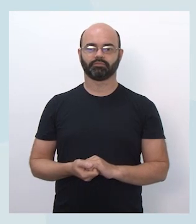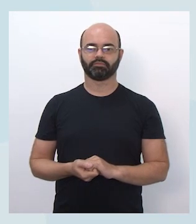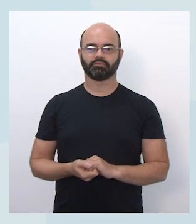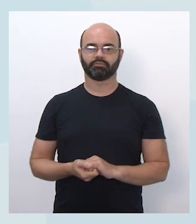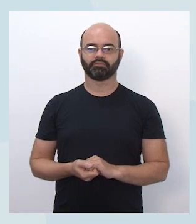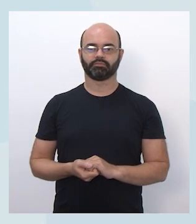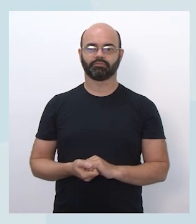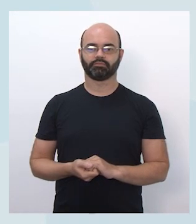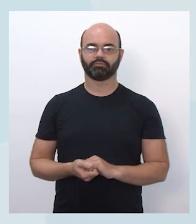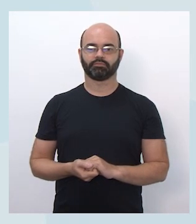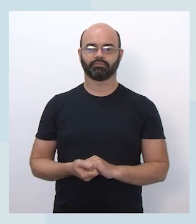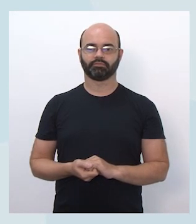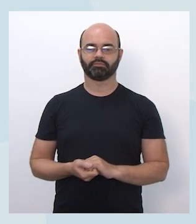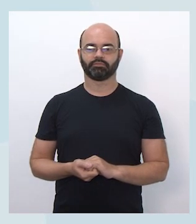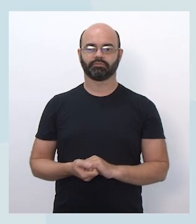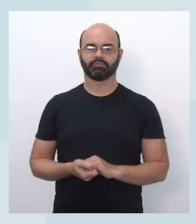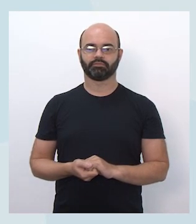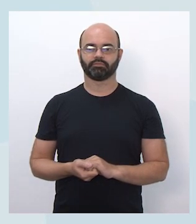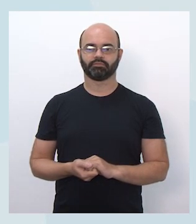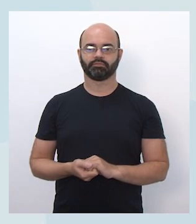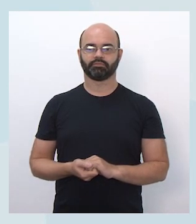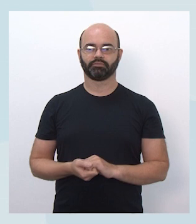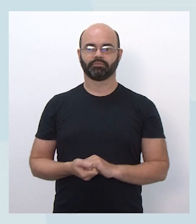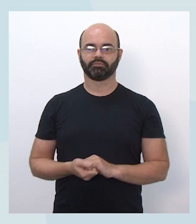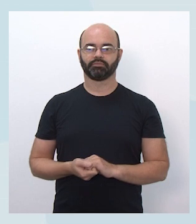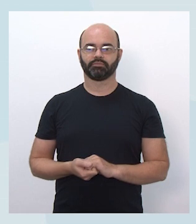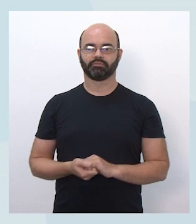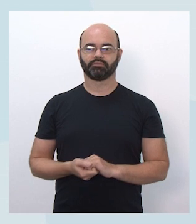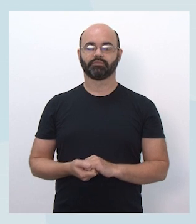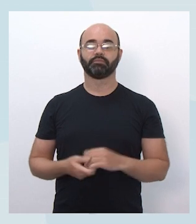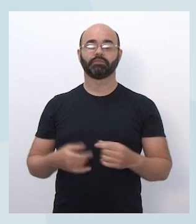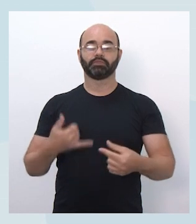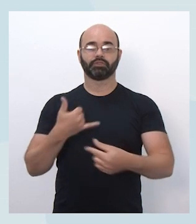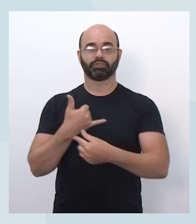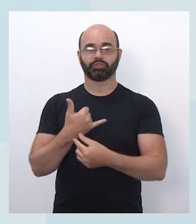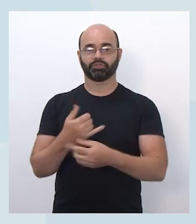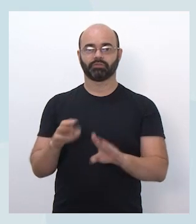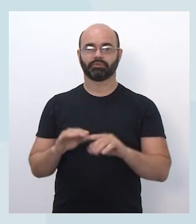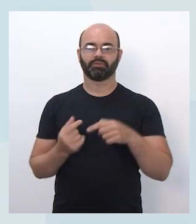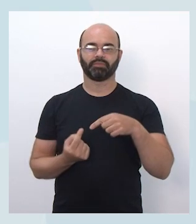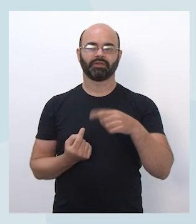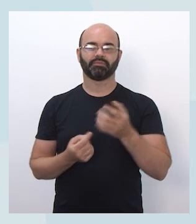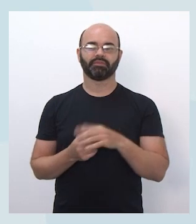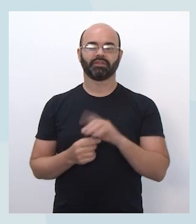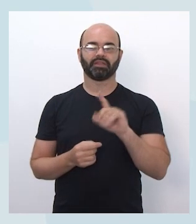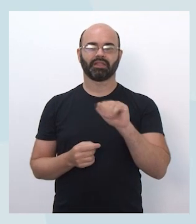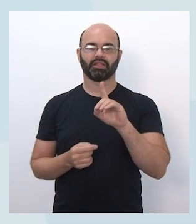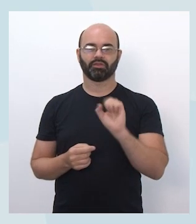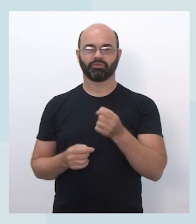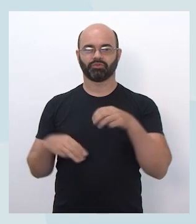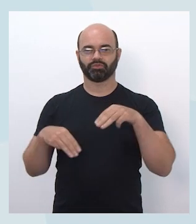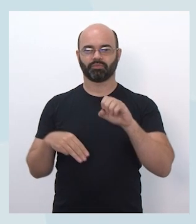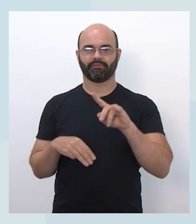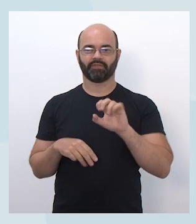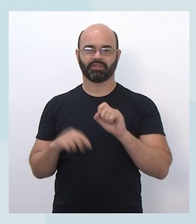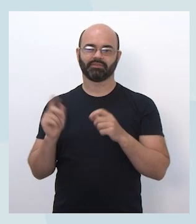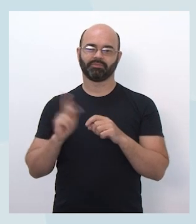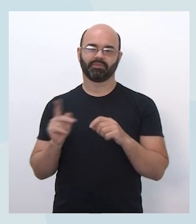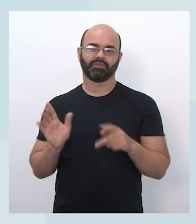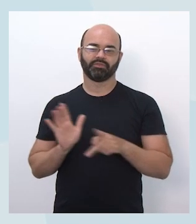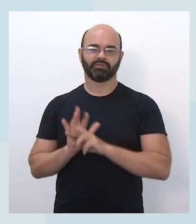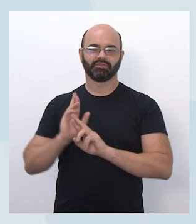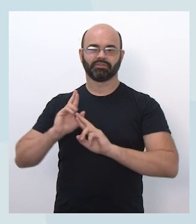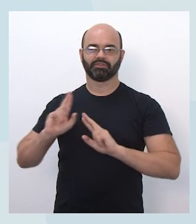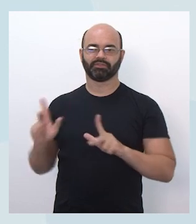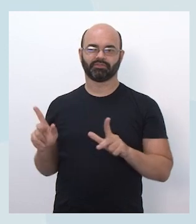Ah, lembrando de dizer também que os chips estão vinculados a planos de dados móveis, então, diferentemente dos chips dos professores que têm plano de